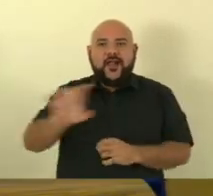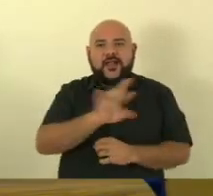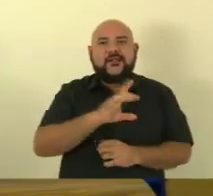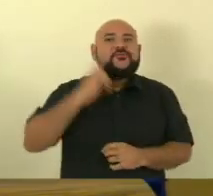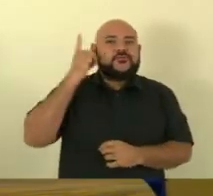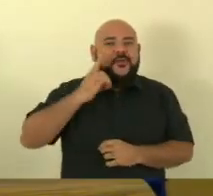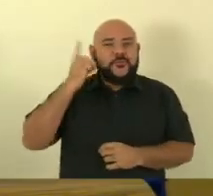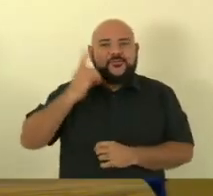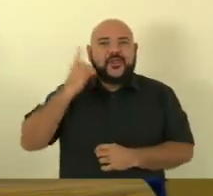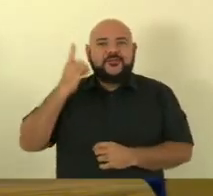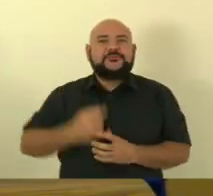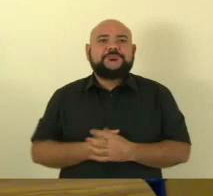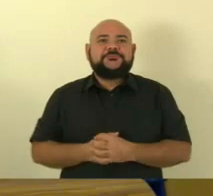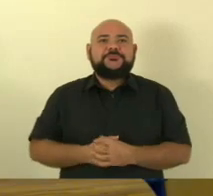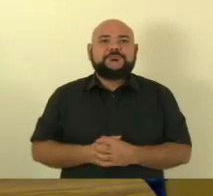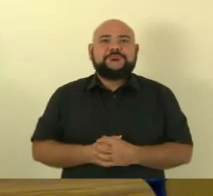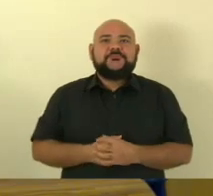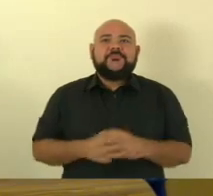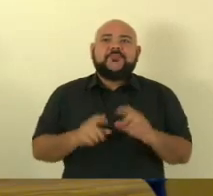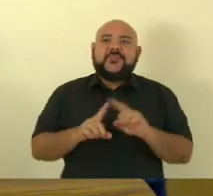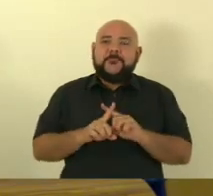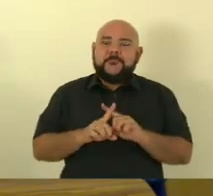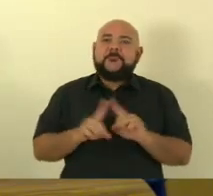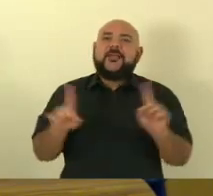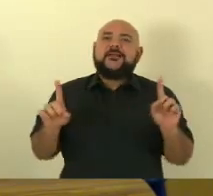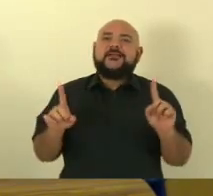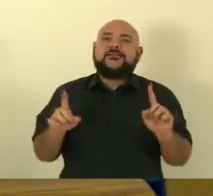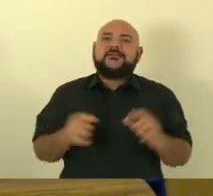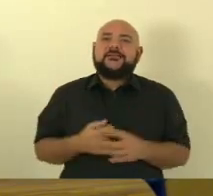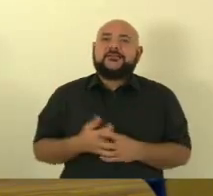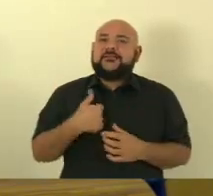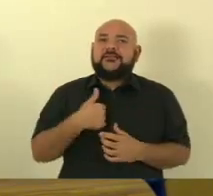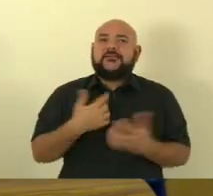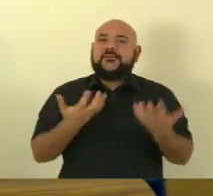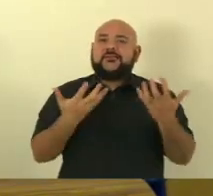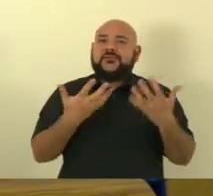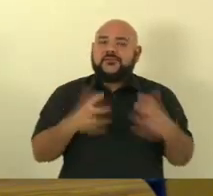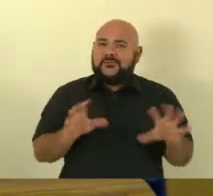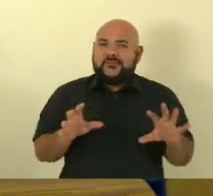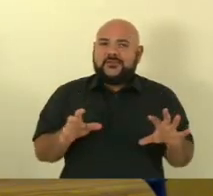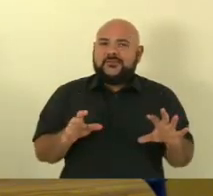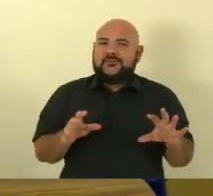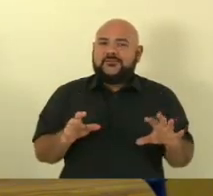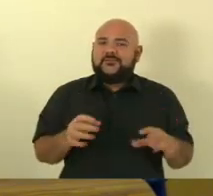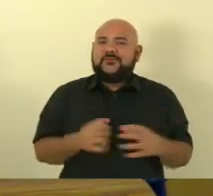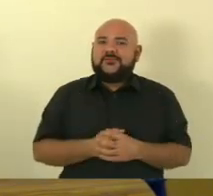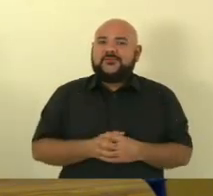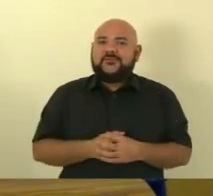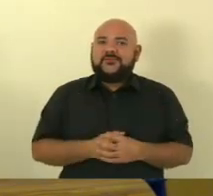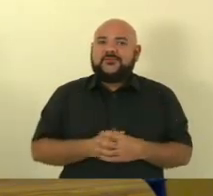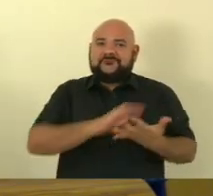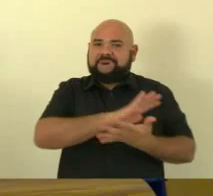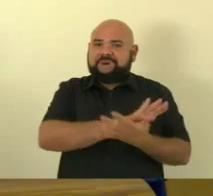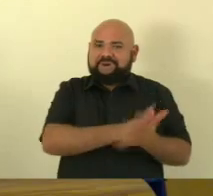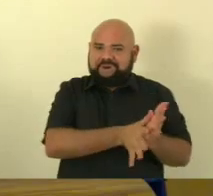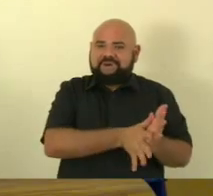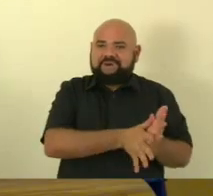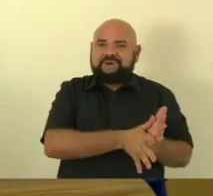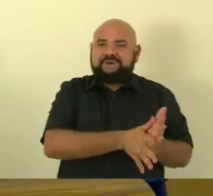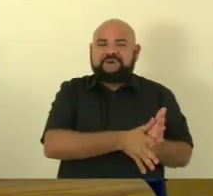mas não estou tentando assassinar a nossa queridíssima língua portuguesa é uma caricatura